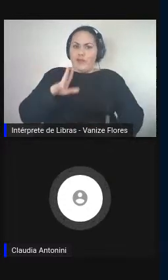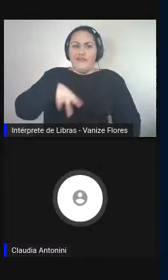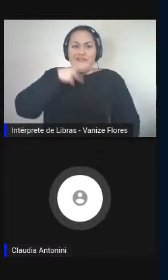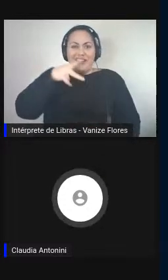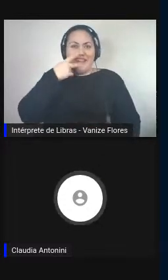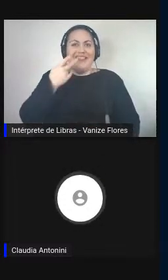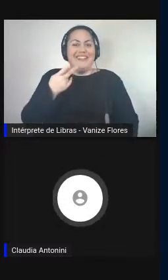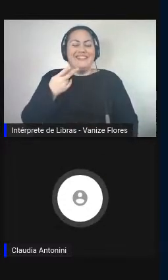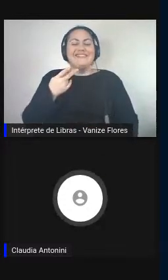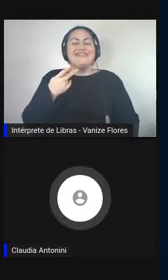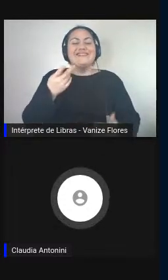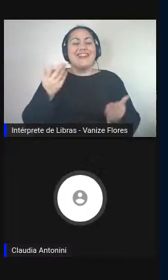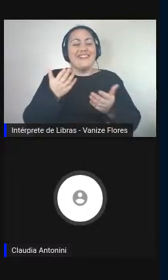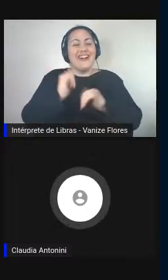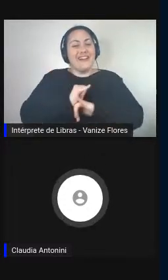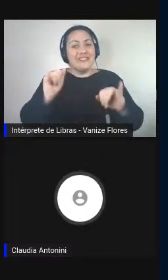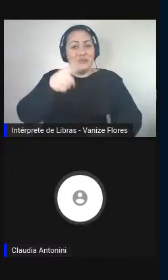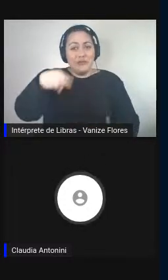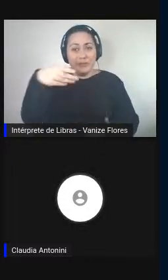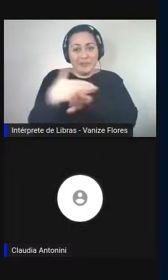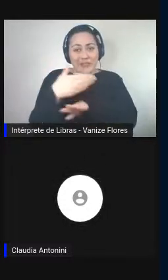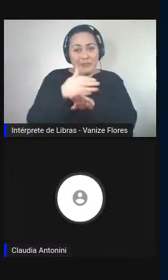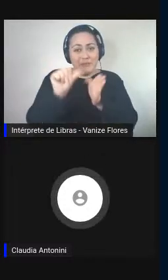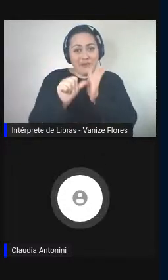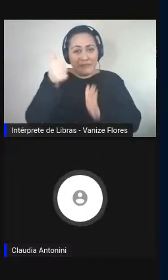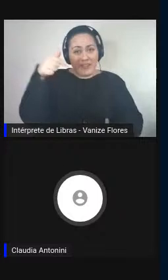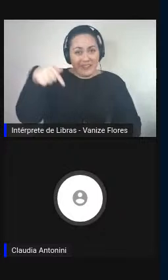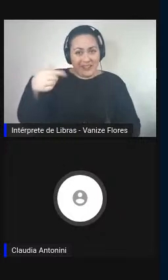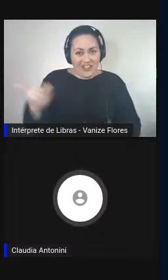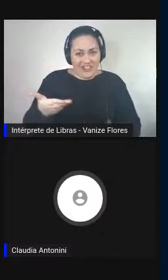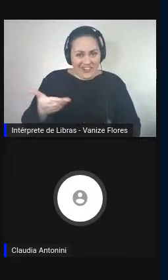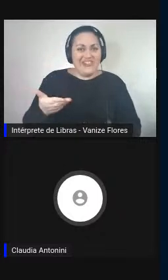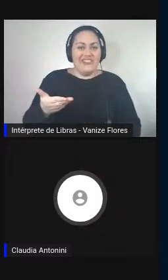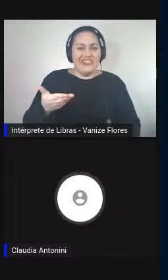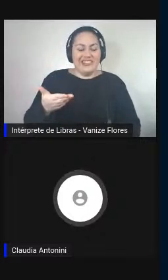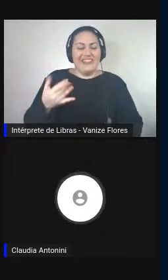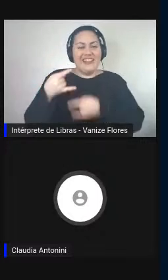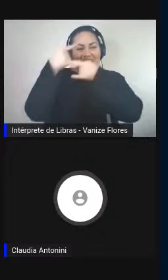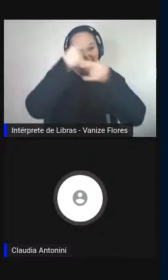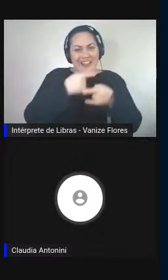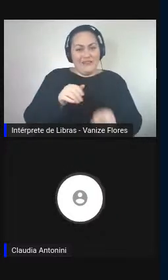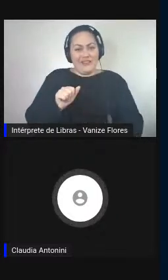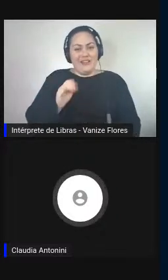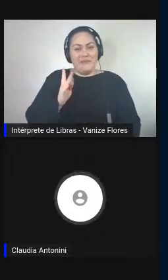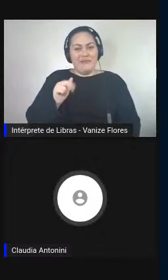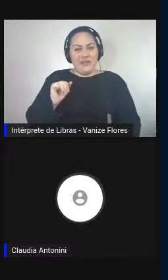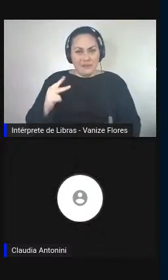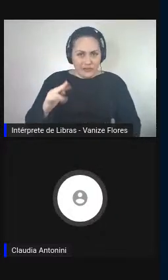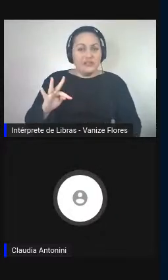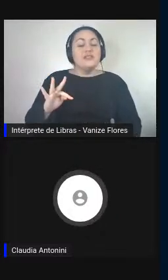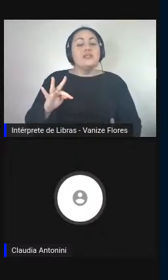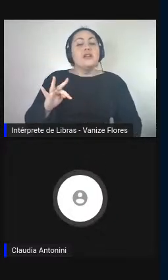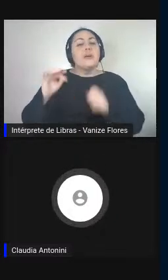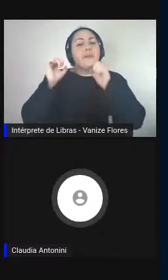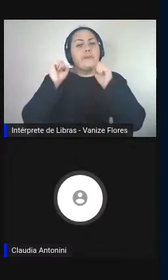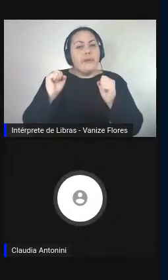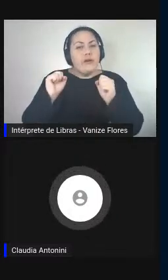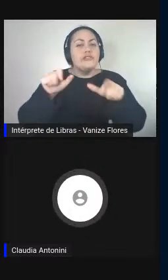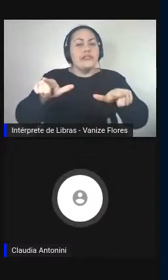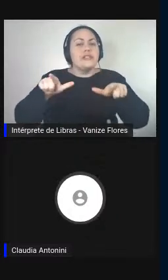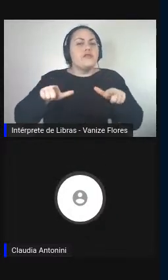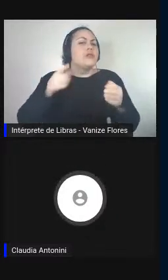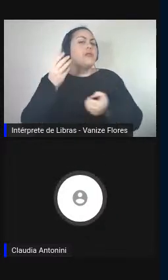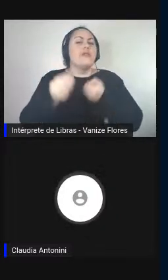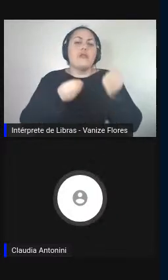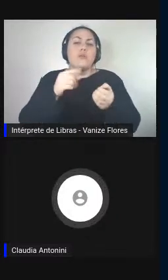para os que estão participando pela primeira vez das diretas das lives da Abrapt, para obter o certificado, vocês têm que copiar a